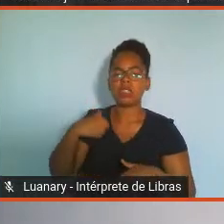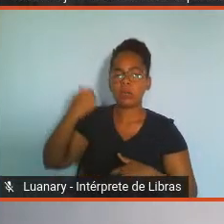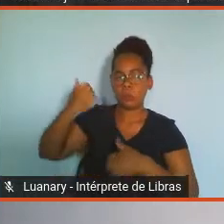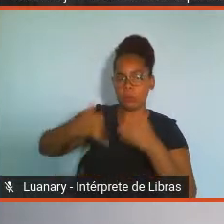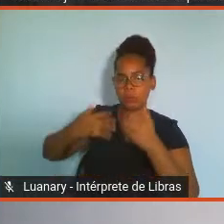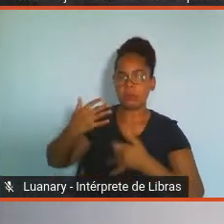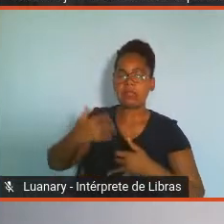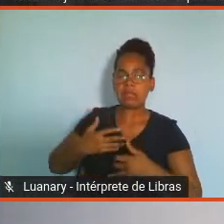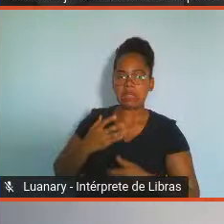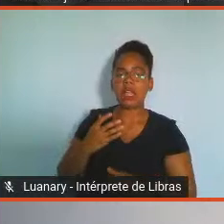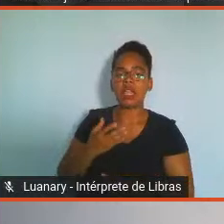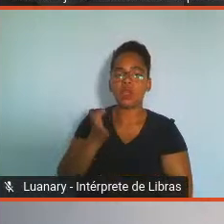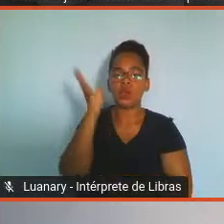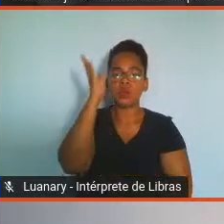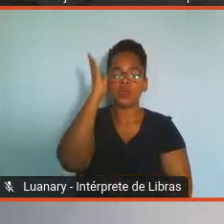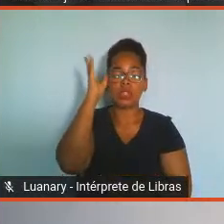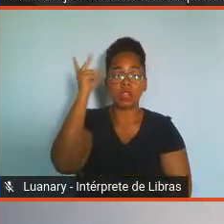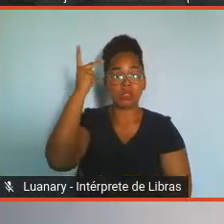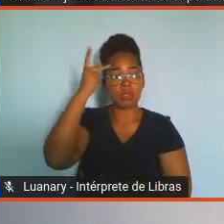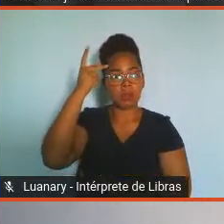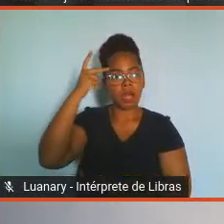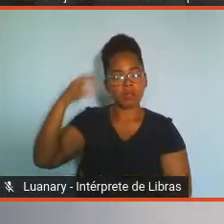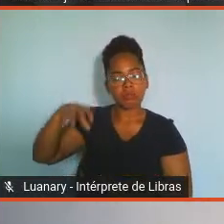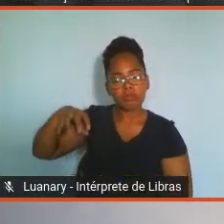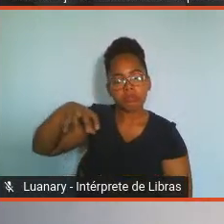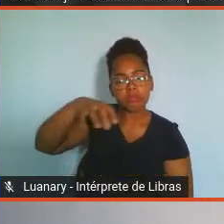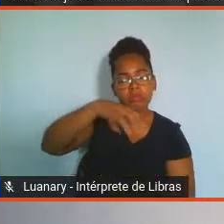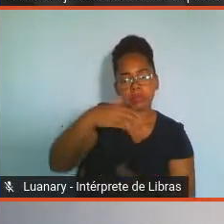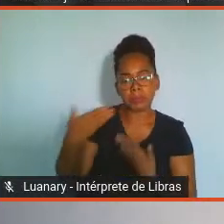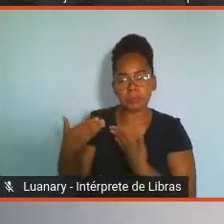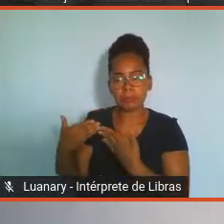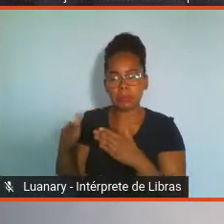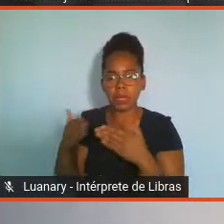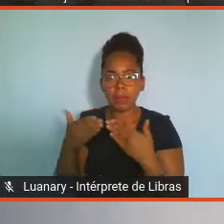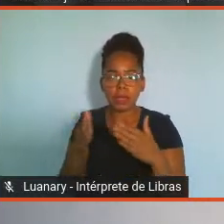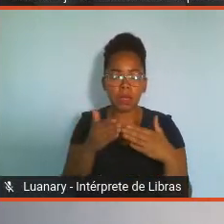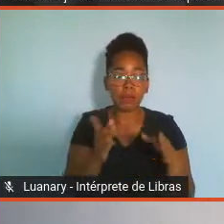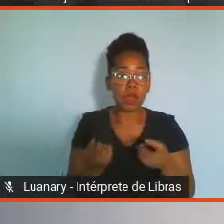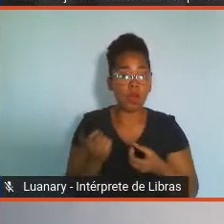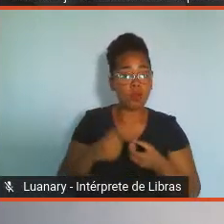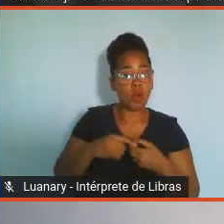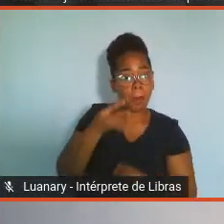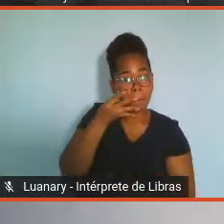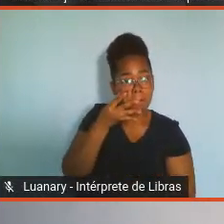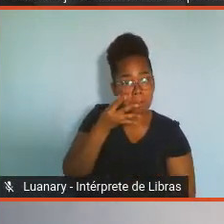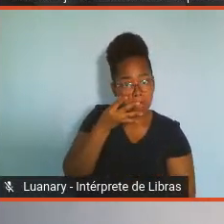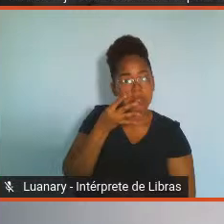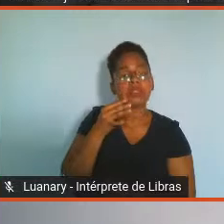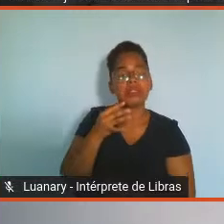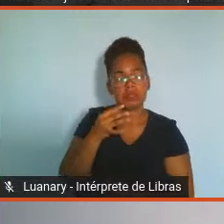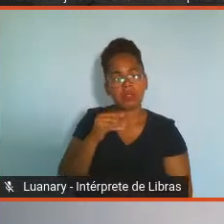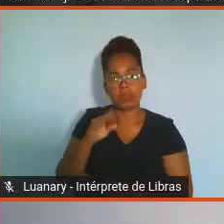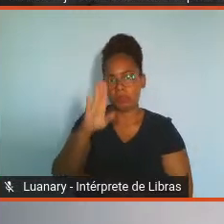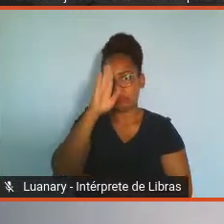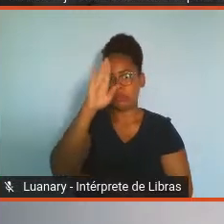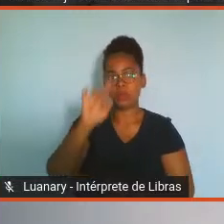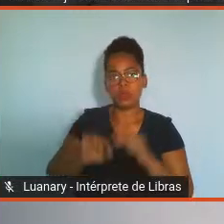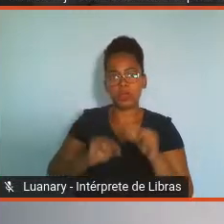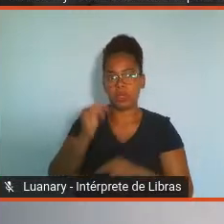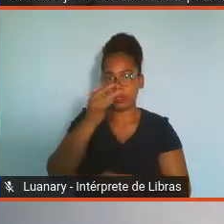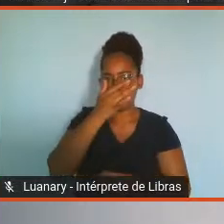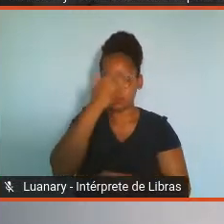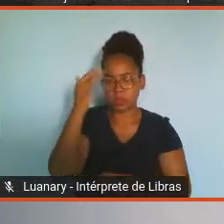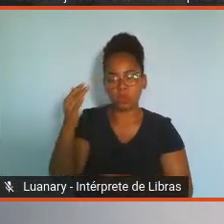algumas atividades presenciais em todo o estado, exclusivamente as que priorizam a saúde de seus frequentadores, mas